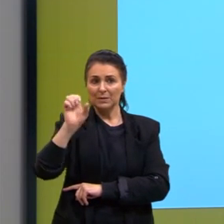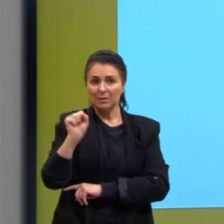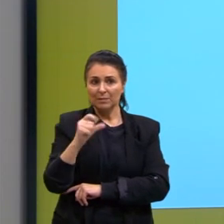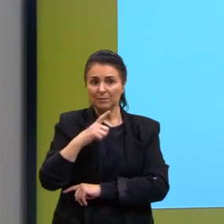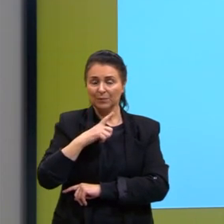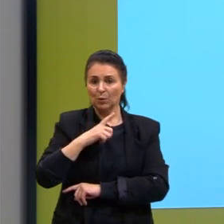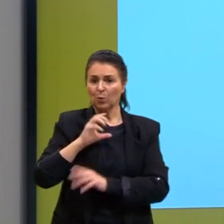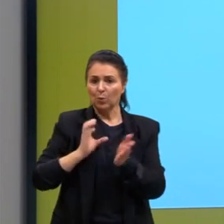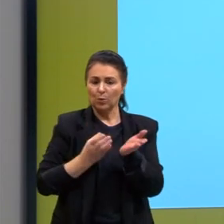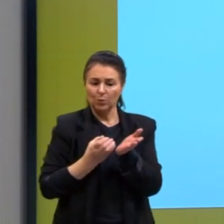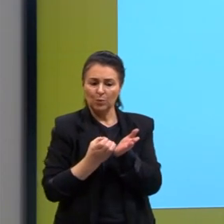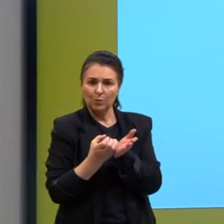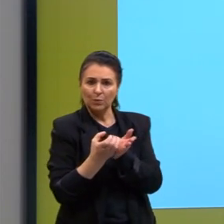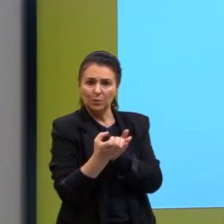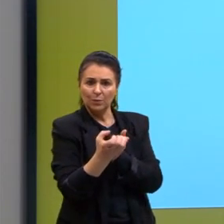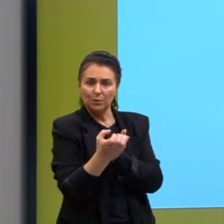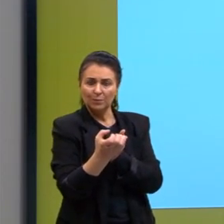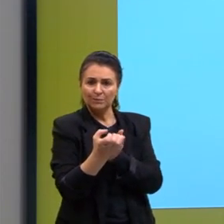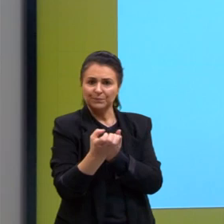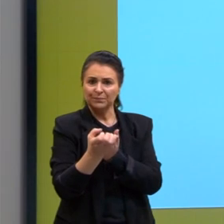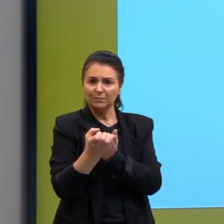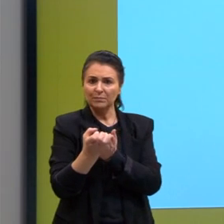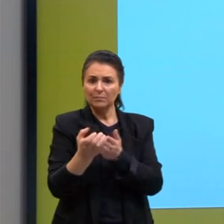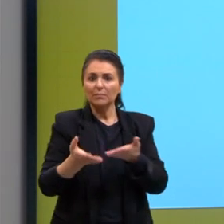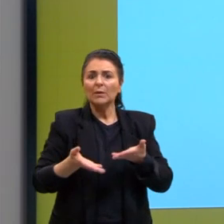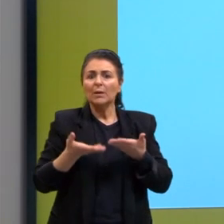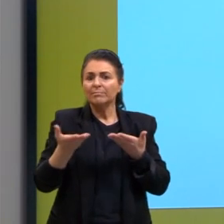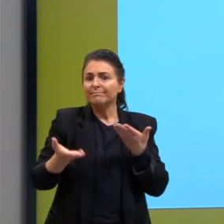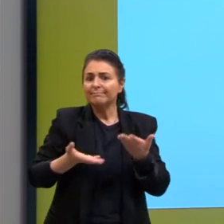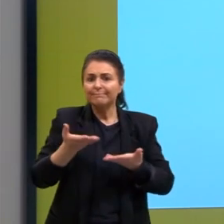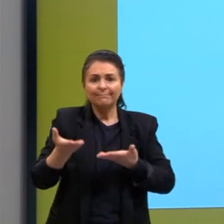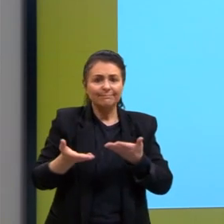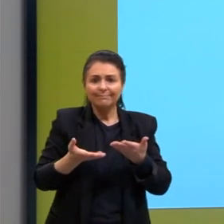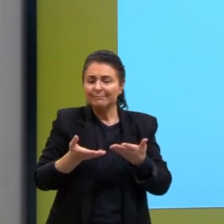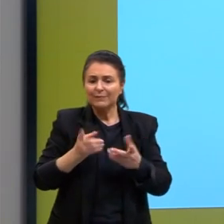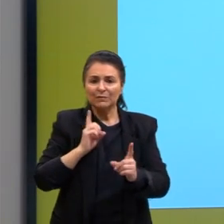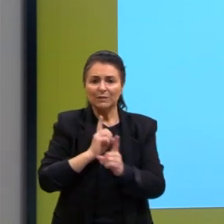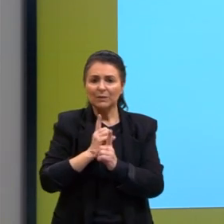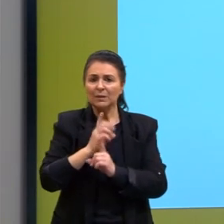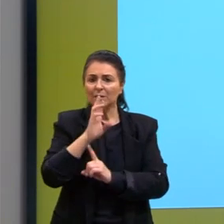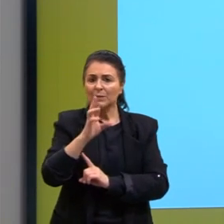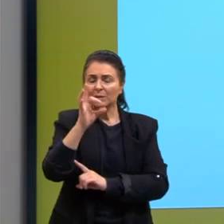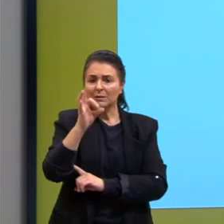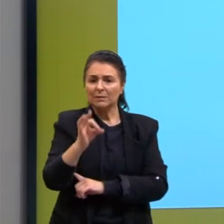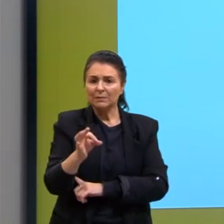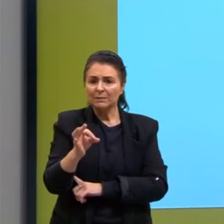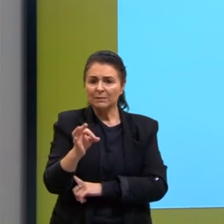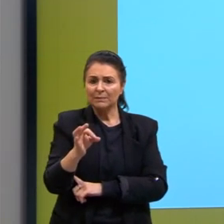Estão pensando aí? Onde é que está o DNA? Onde é que vai ser retirado o DNA lá no ser humano, na célula humana?